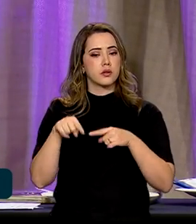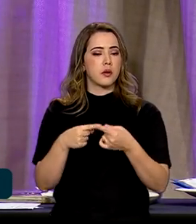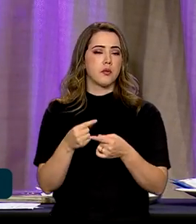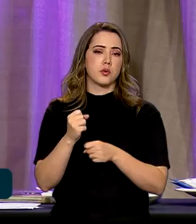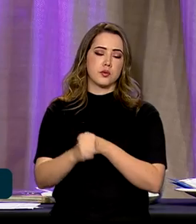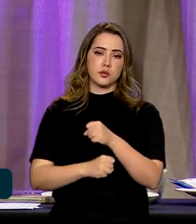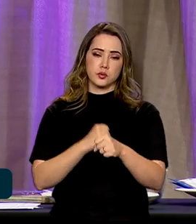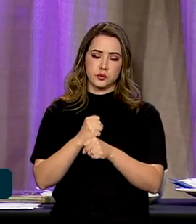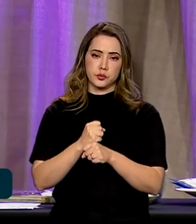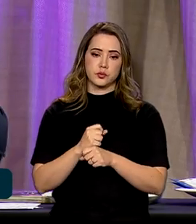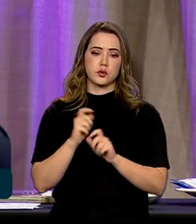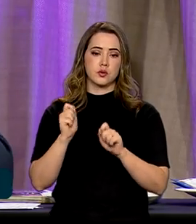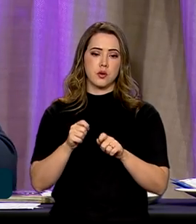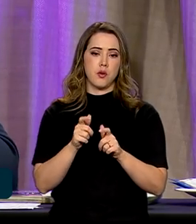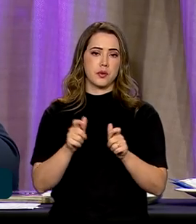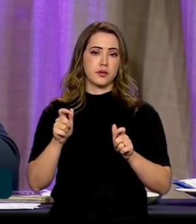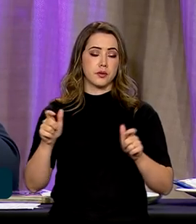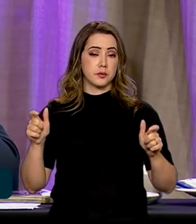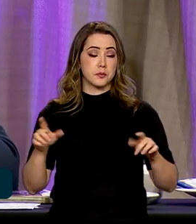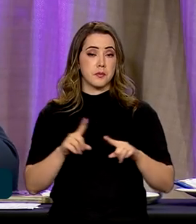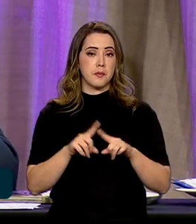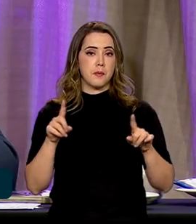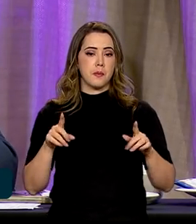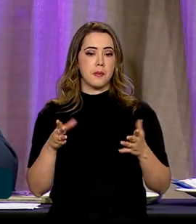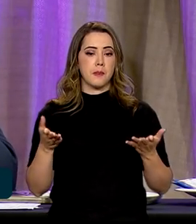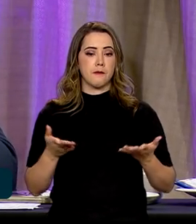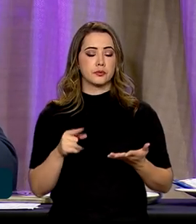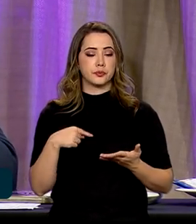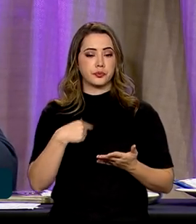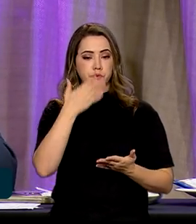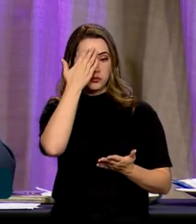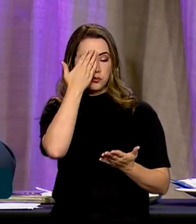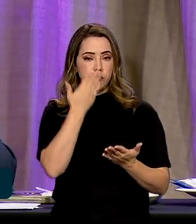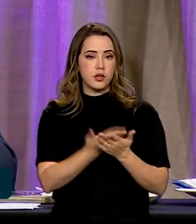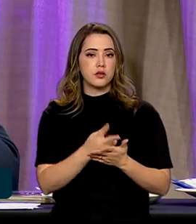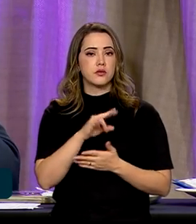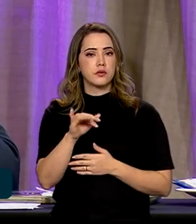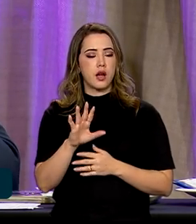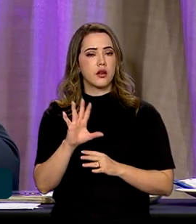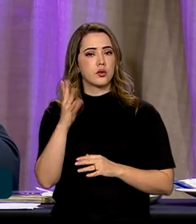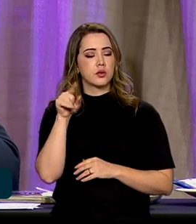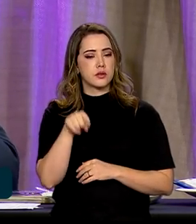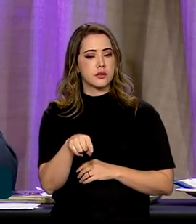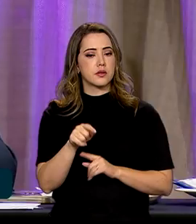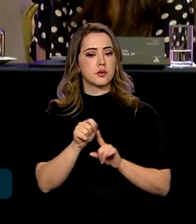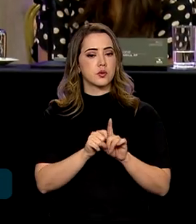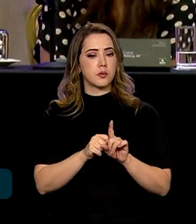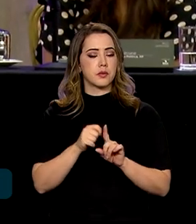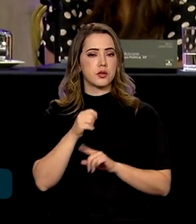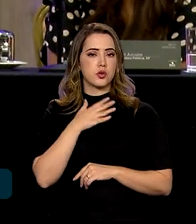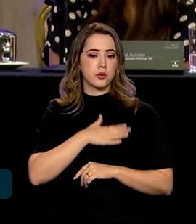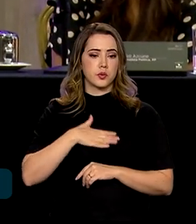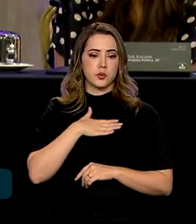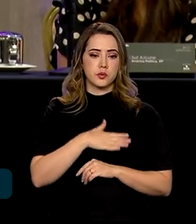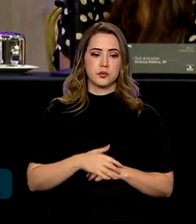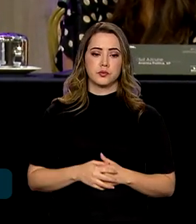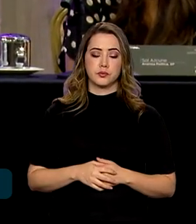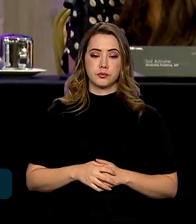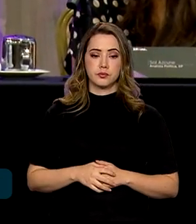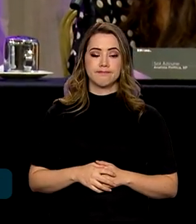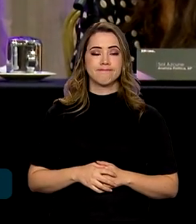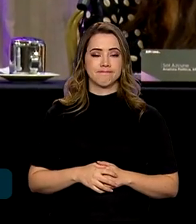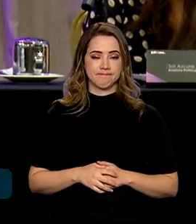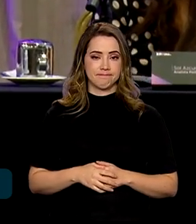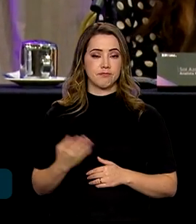ano que vem, se ampliar. Mas eu acredito que ela vai acontecer ainda no mês de agosto. A ministra Simone